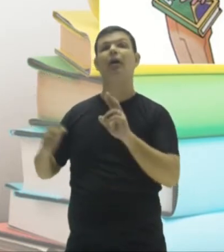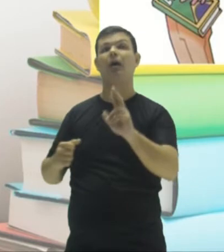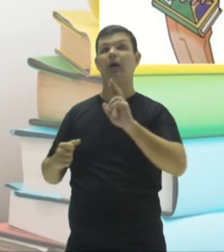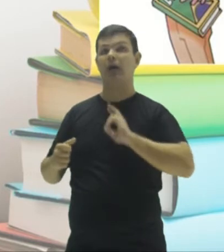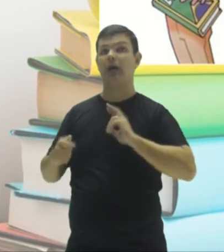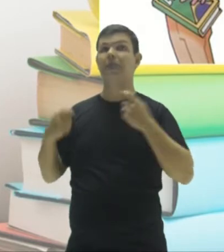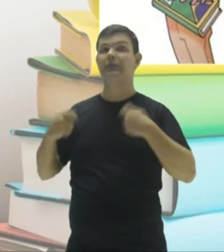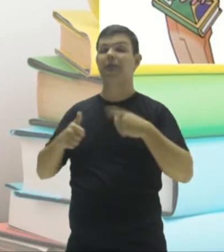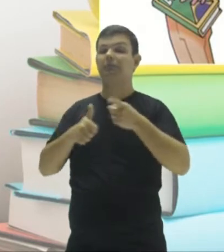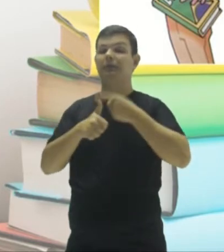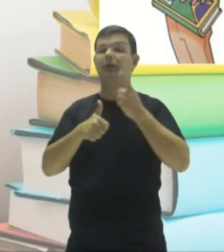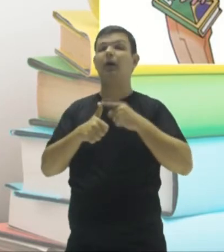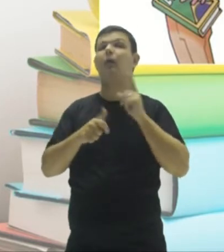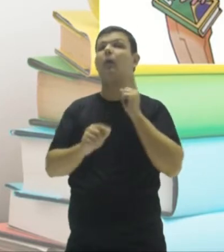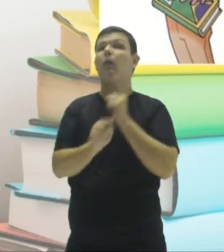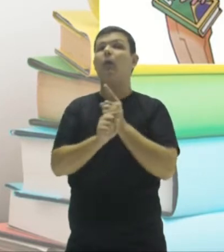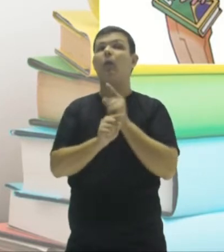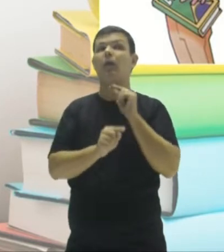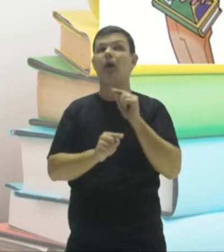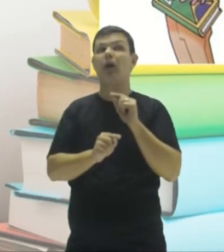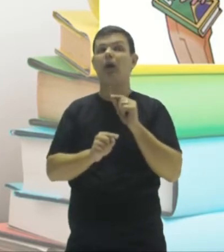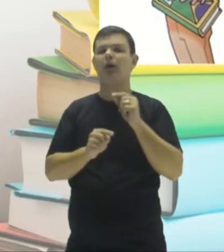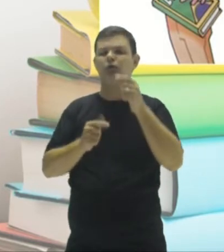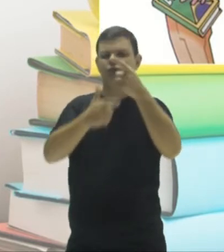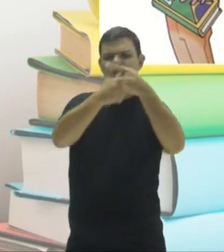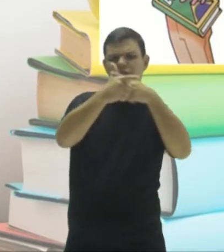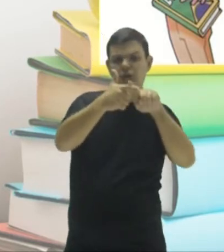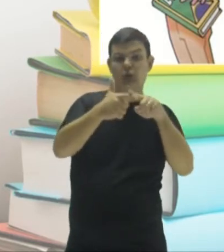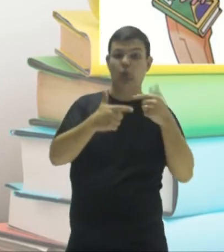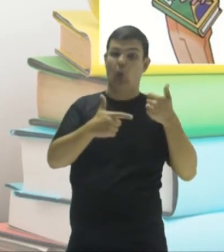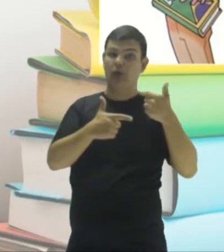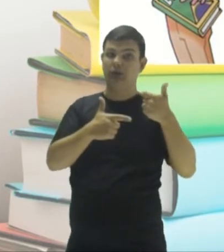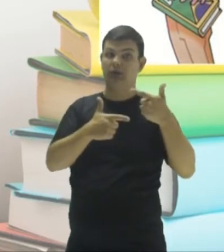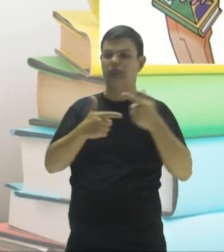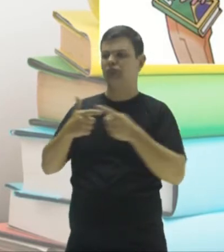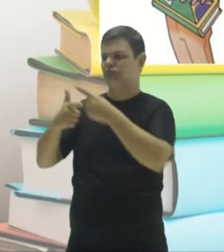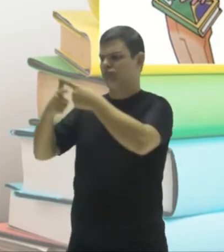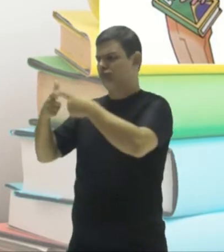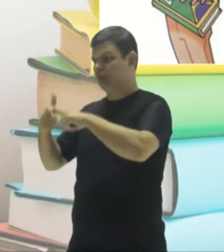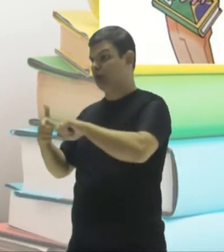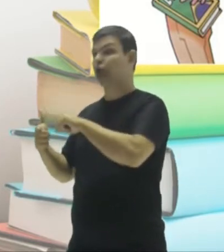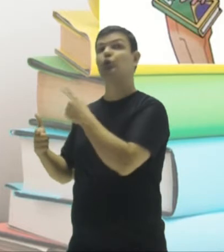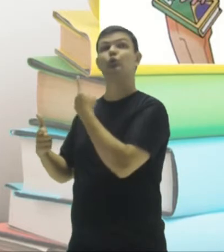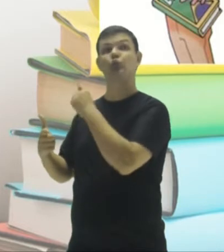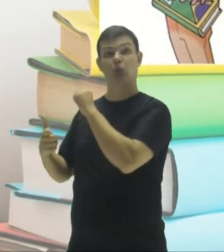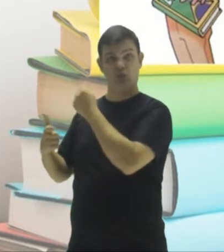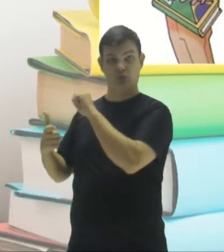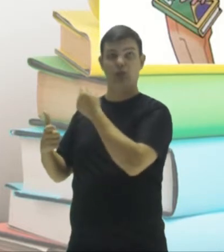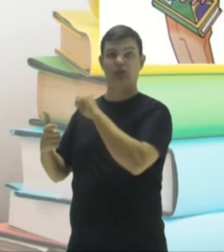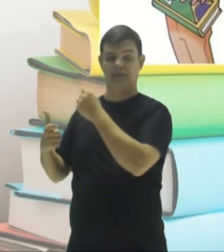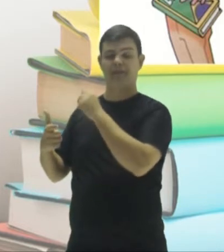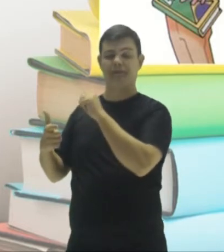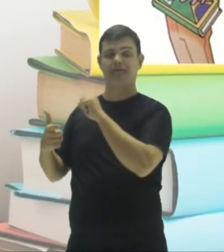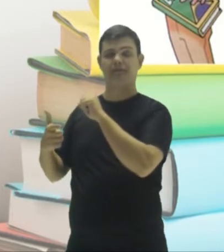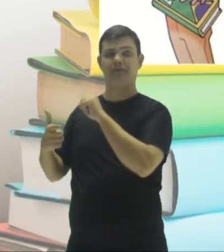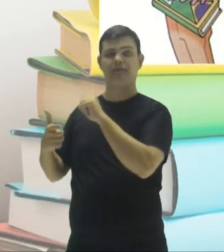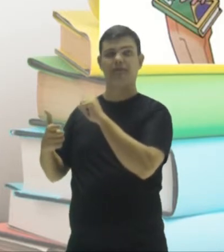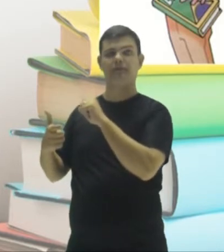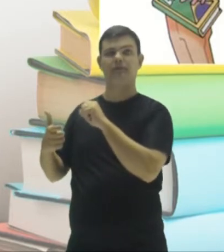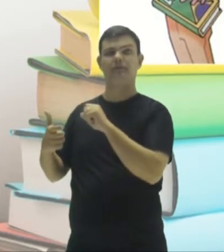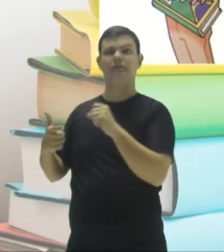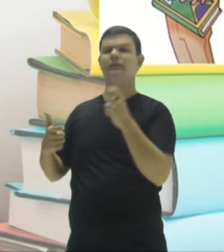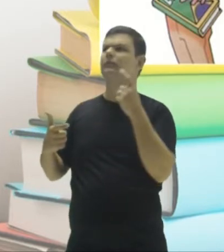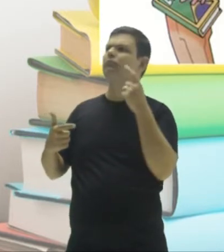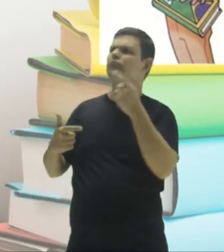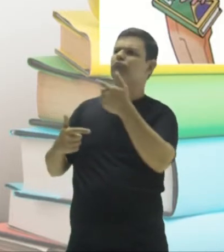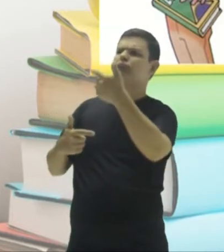precisamos achar o divisor de doze e o divisor de dezoito. Estão vendo lá? Então,